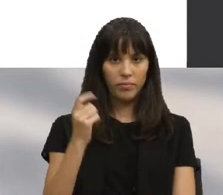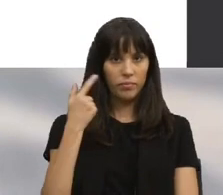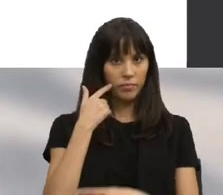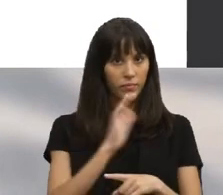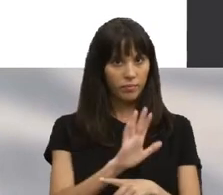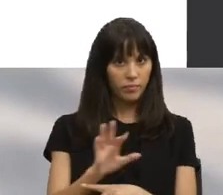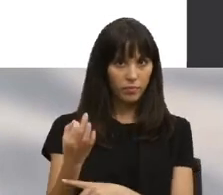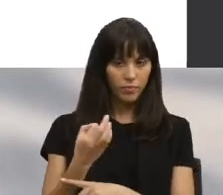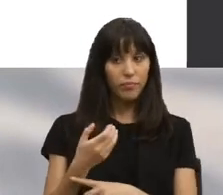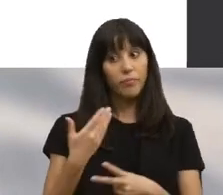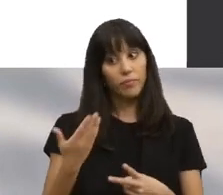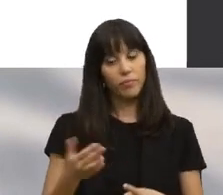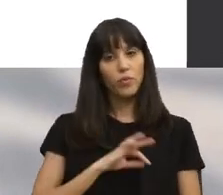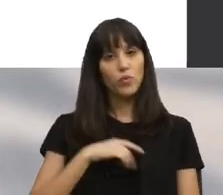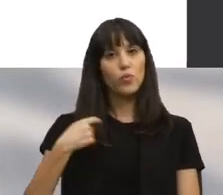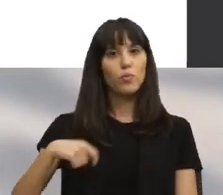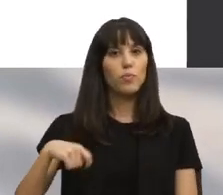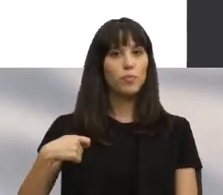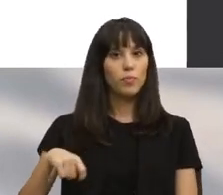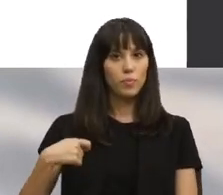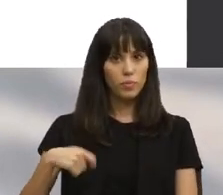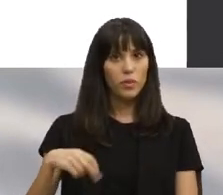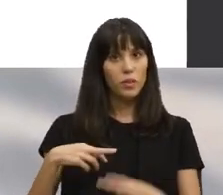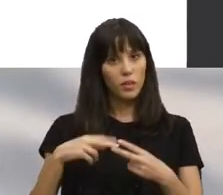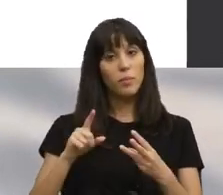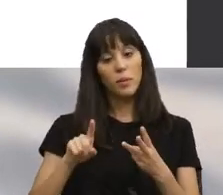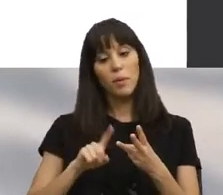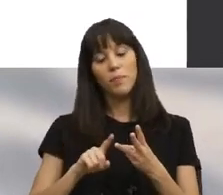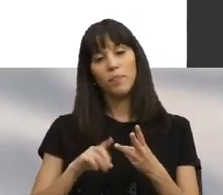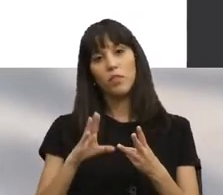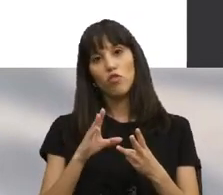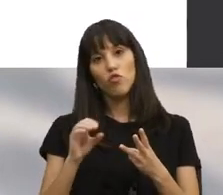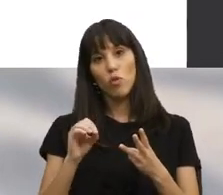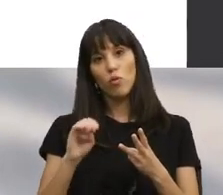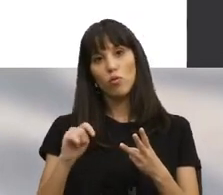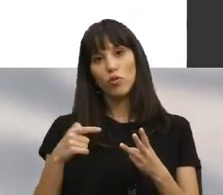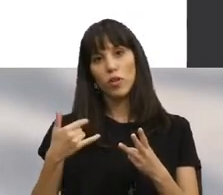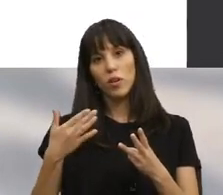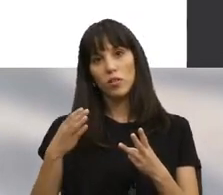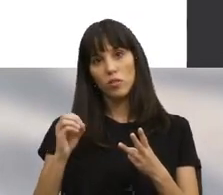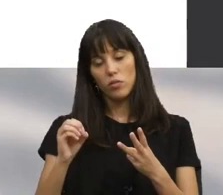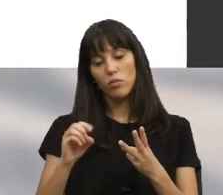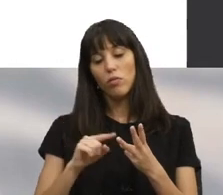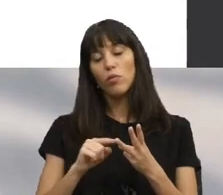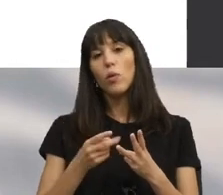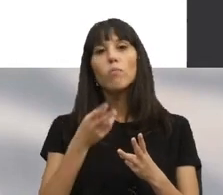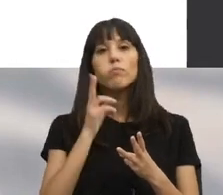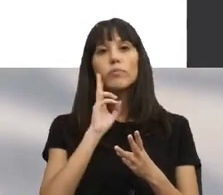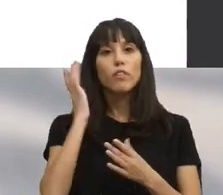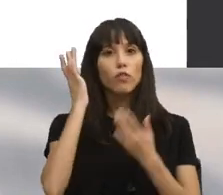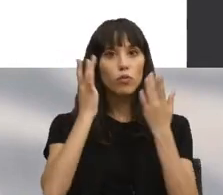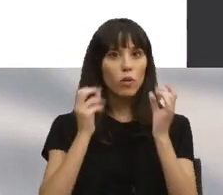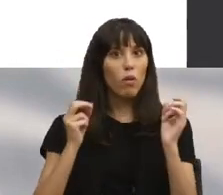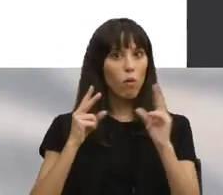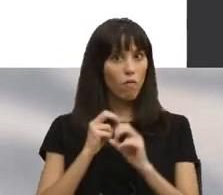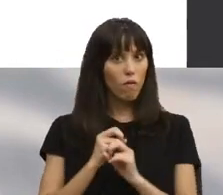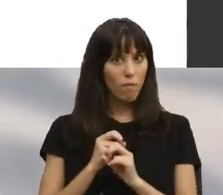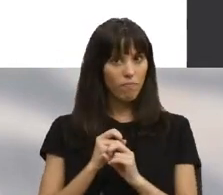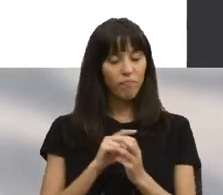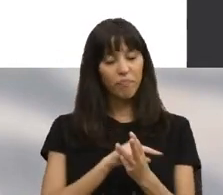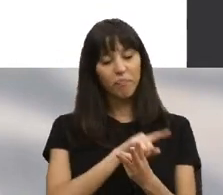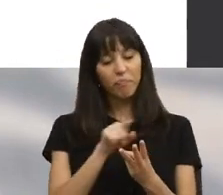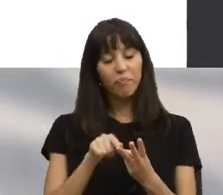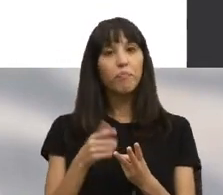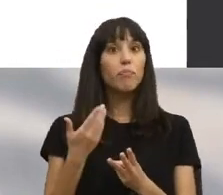atual Sr. Presidente da Câmara e também por João Constâncio, diretor do Instituto de Filosofia Nova. Na altura, nós estávamos